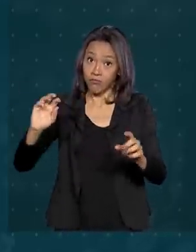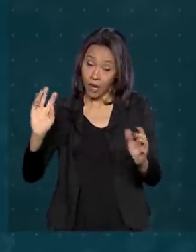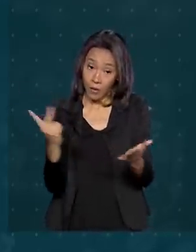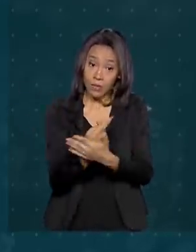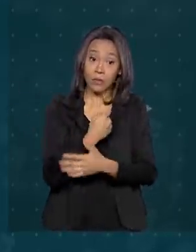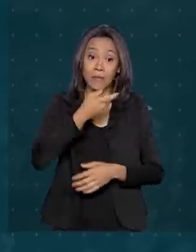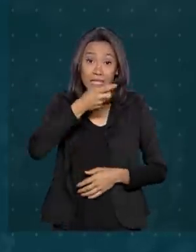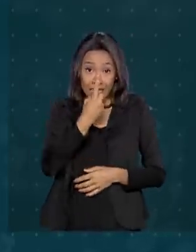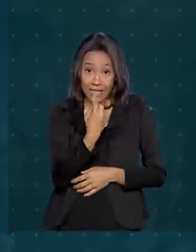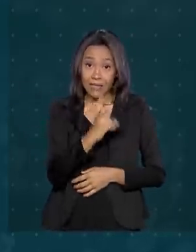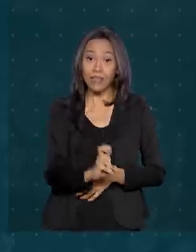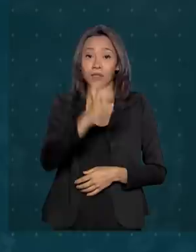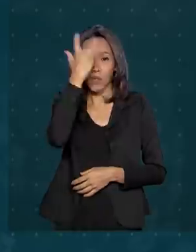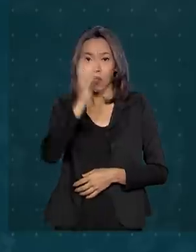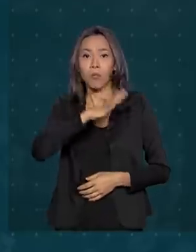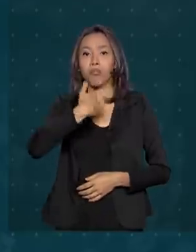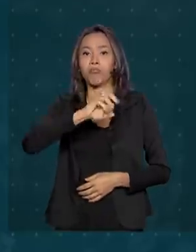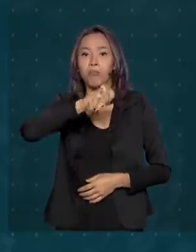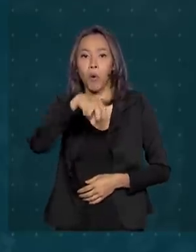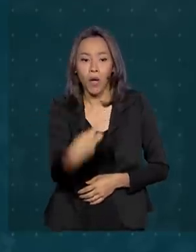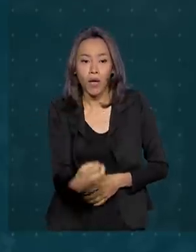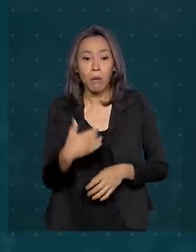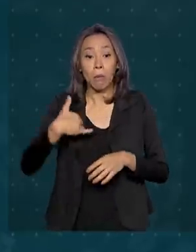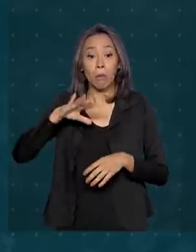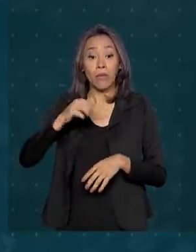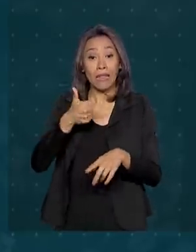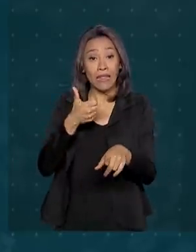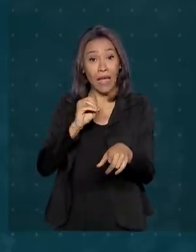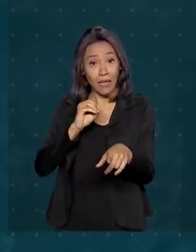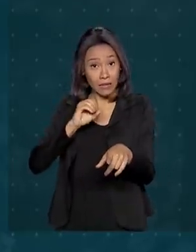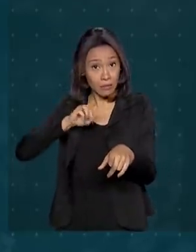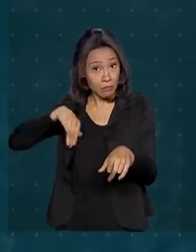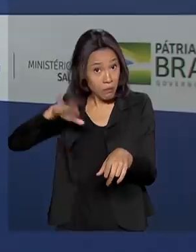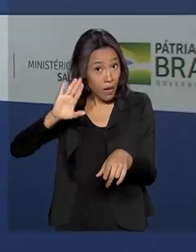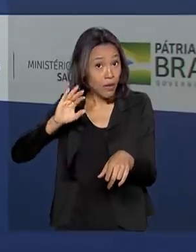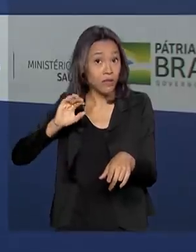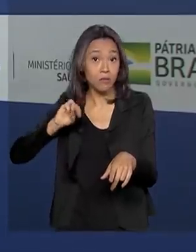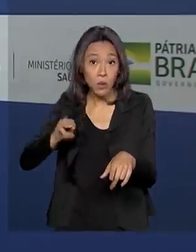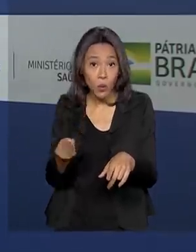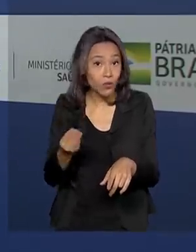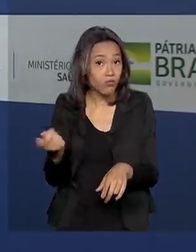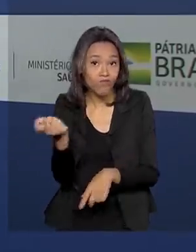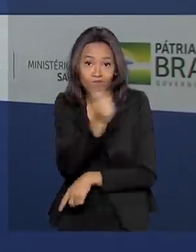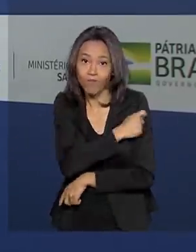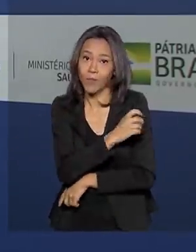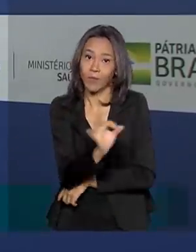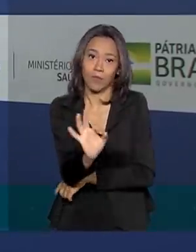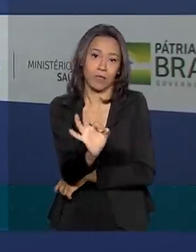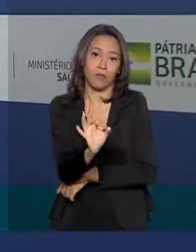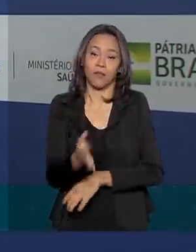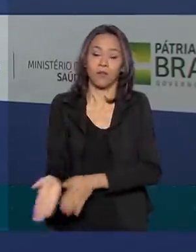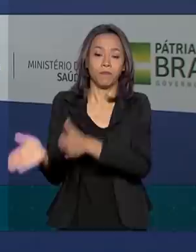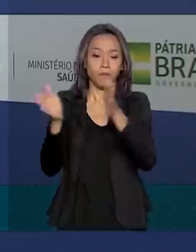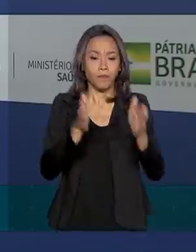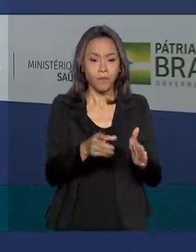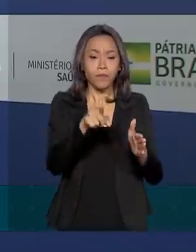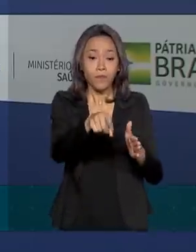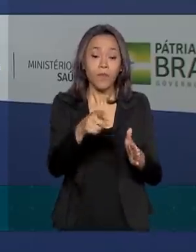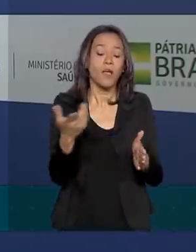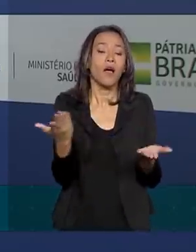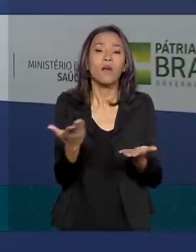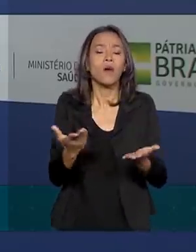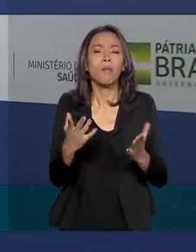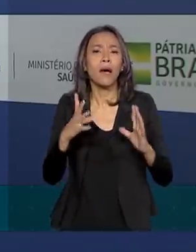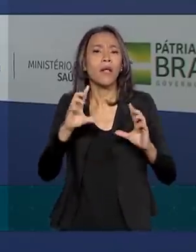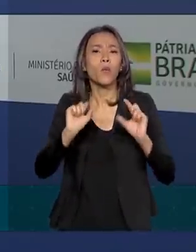morreram. Mais de 10 milhões de pessoas deixaram de ser vacinadas. Outro ponto sensível para a baixa imunização contra o